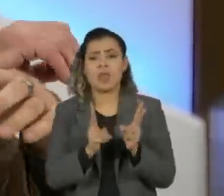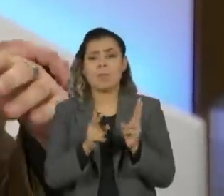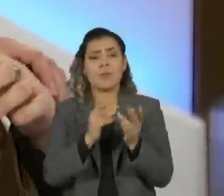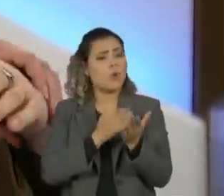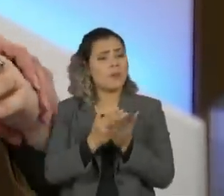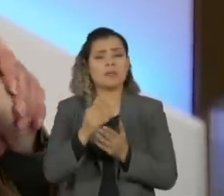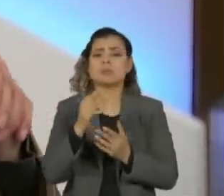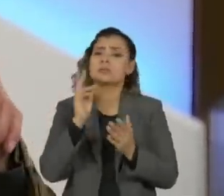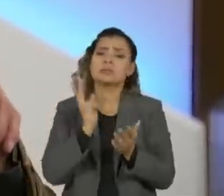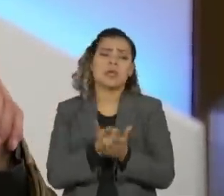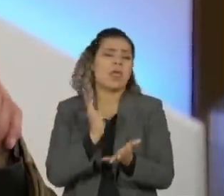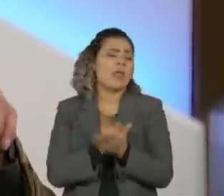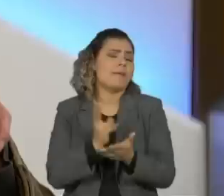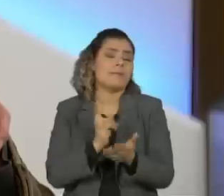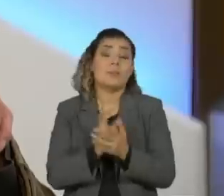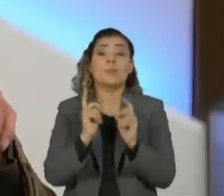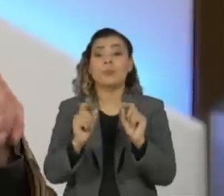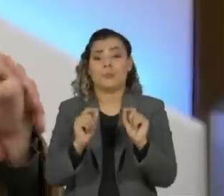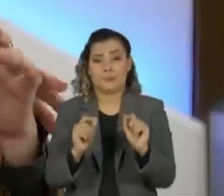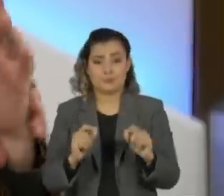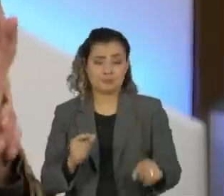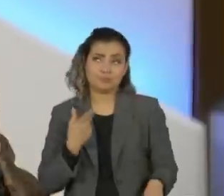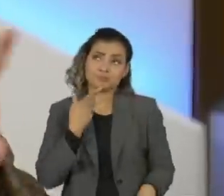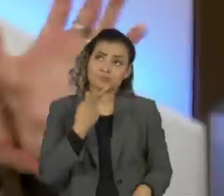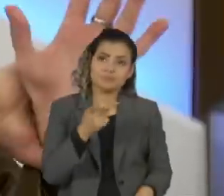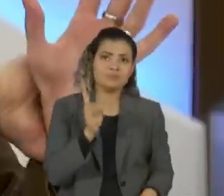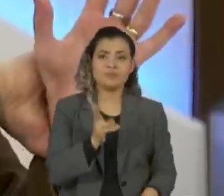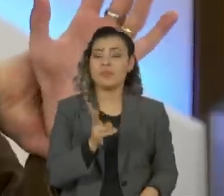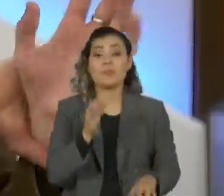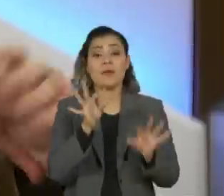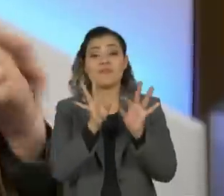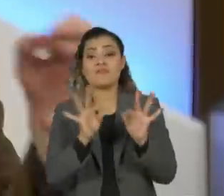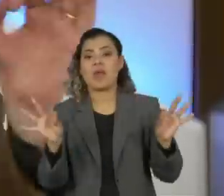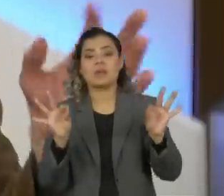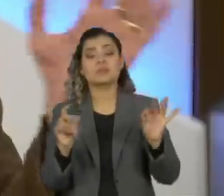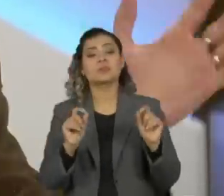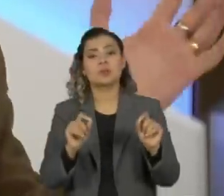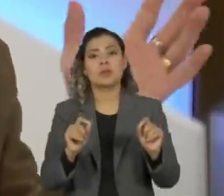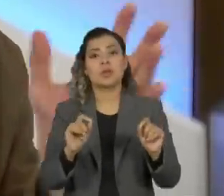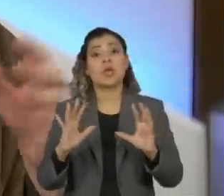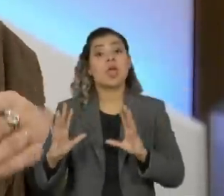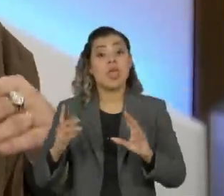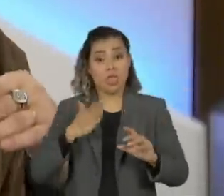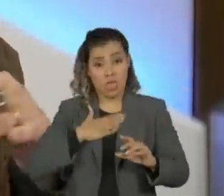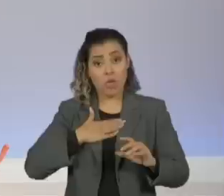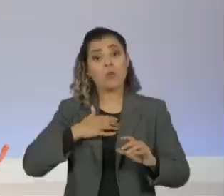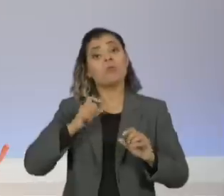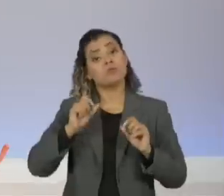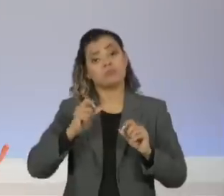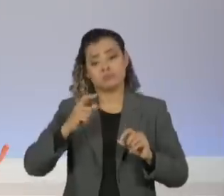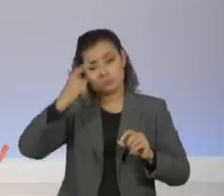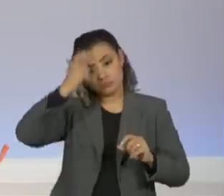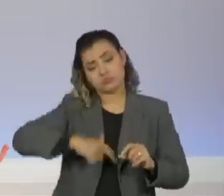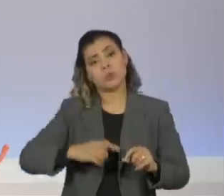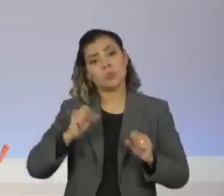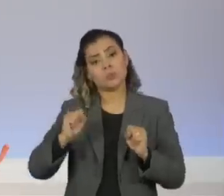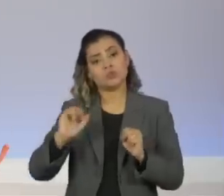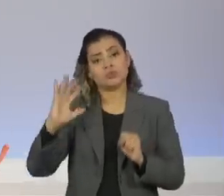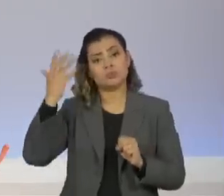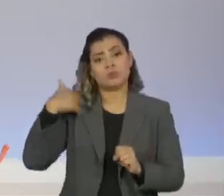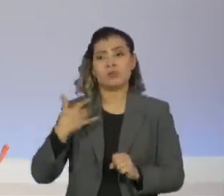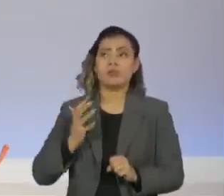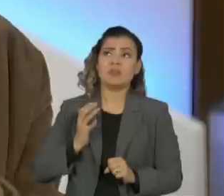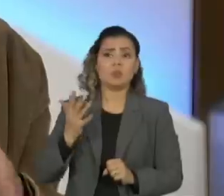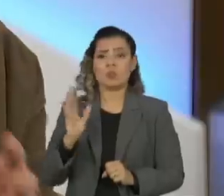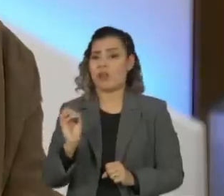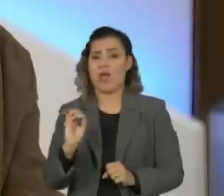início dos anos 50, anos a mil, eu falei assim, a primeira frase, assim, eu tinha tudo para ser um bundão, classe média, blá,